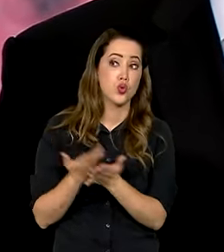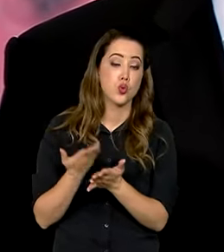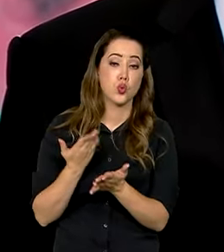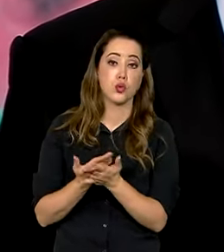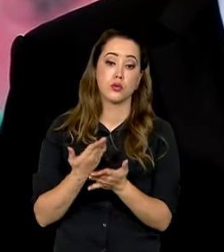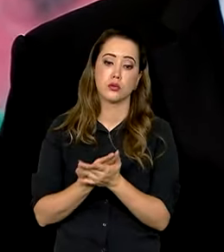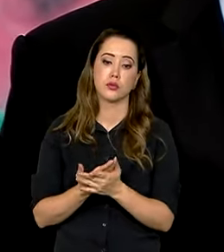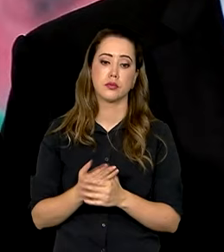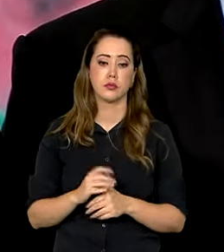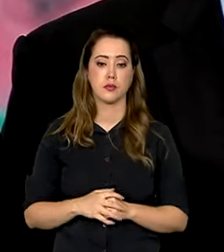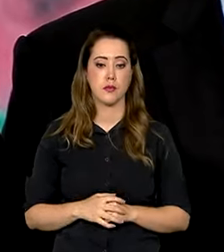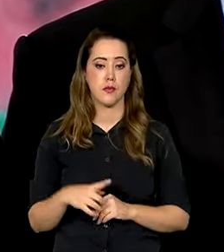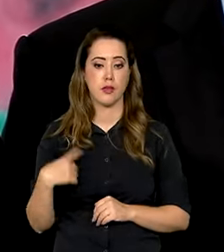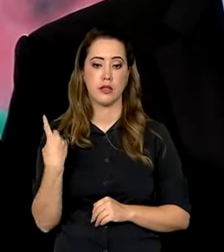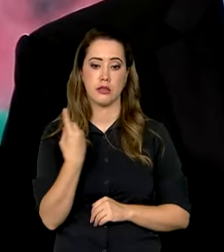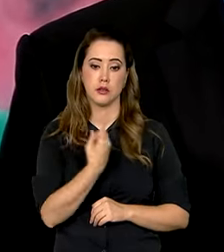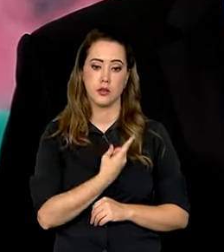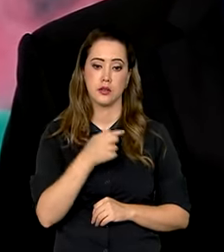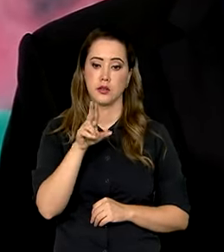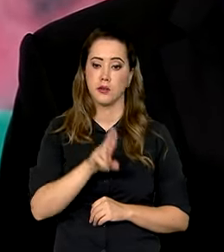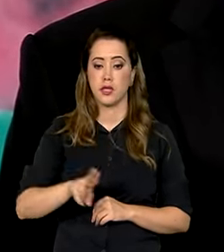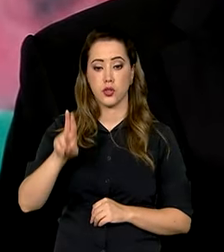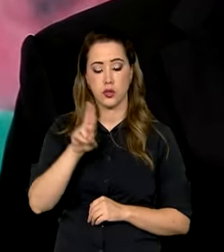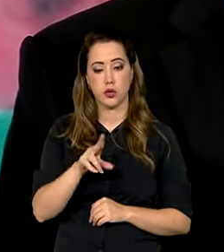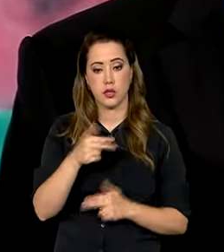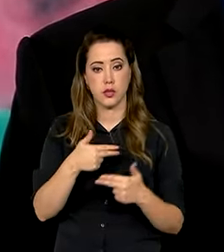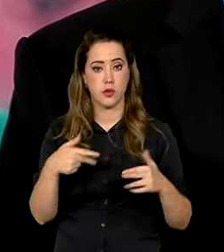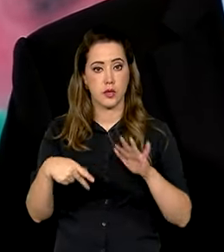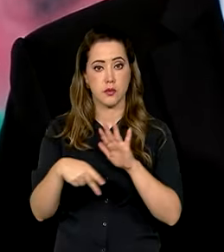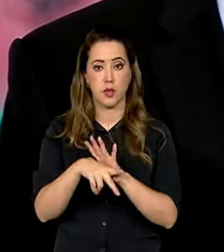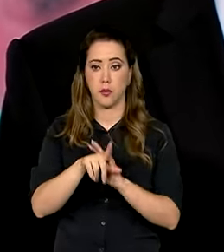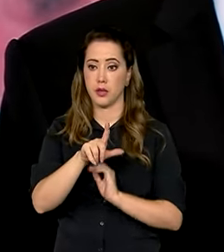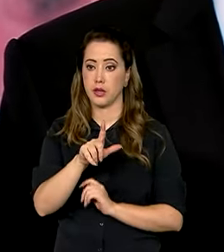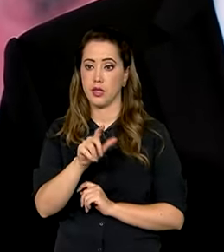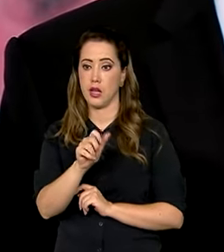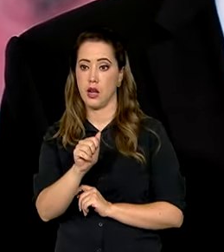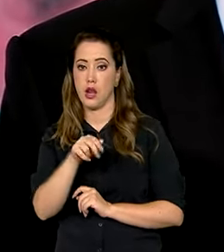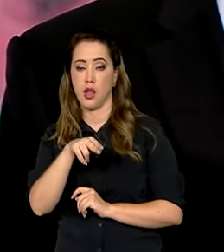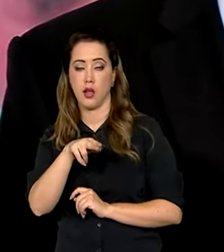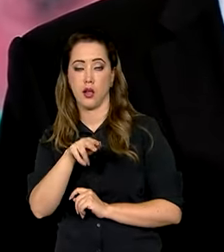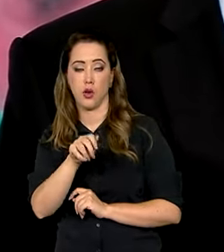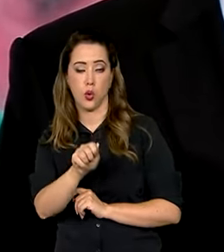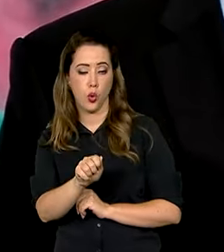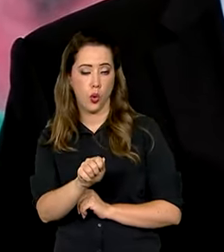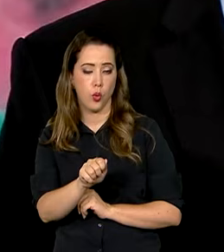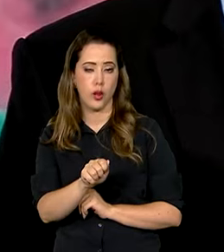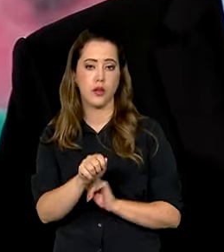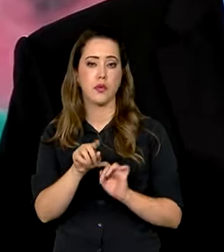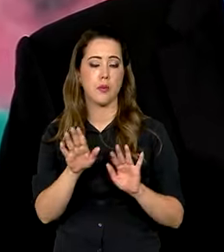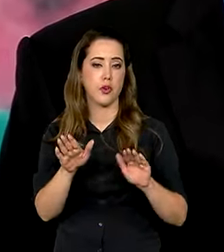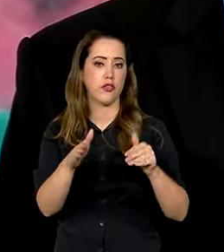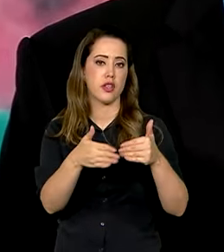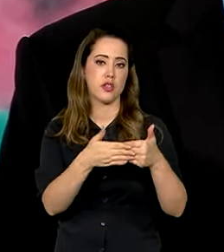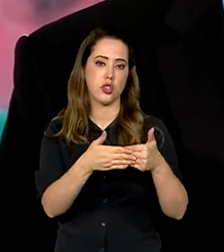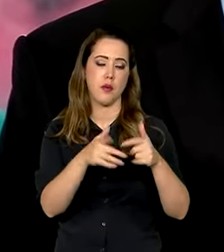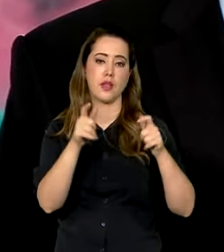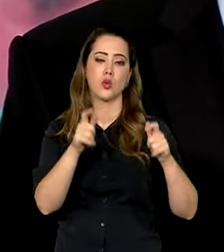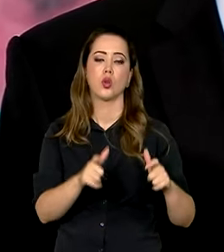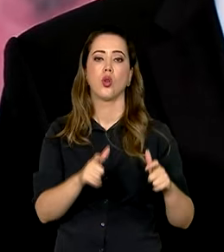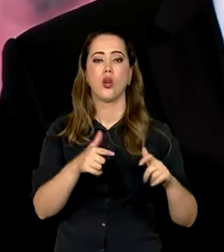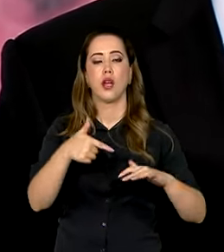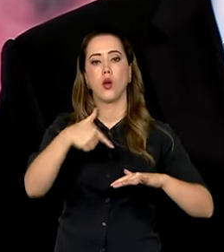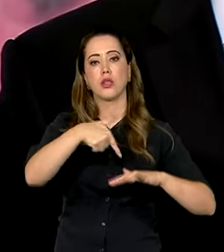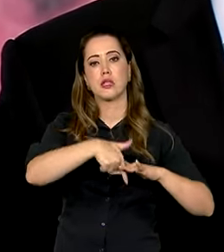para nós utilizarmos o material das lagoas Mundau e Manguaba para o fechamento das minas.